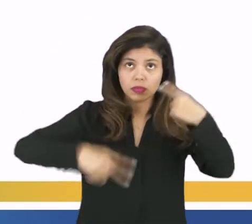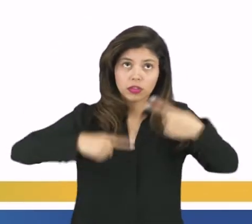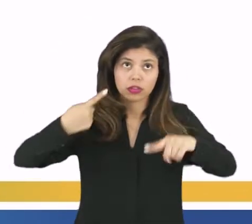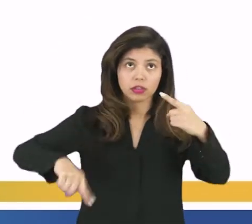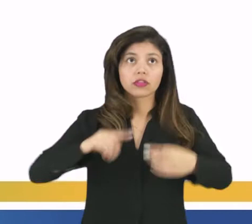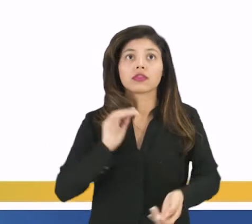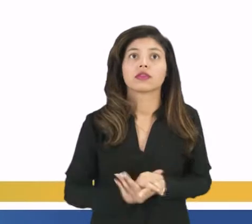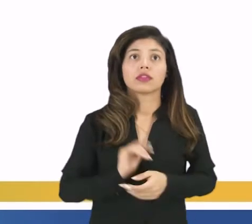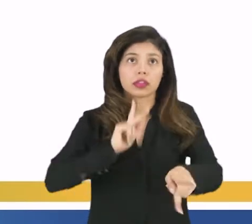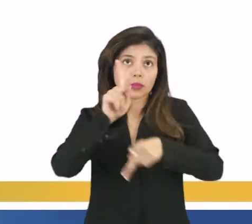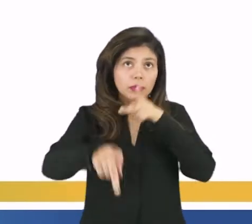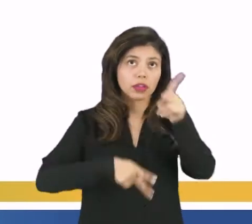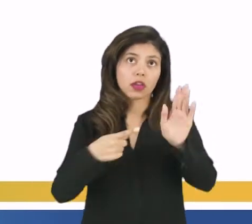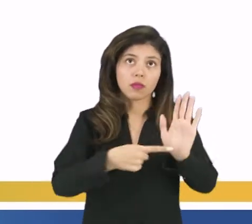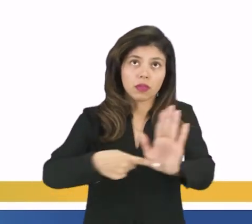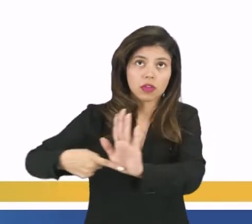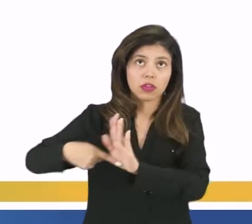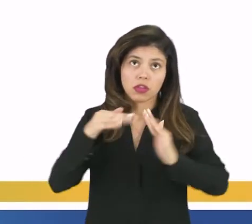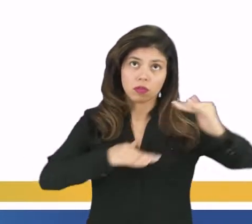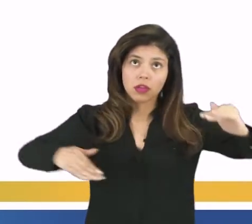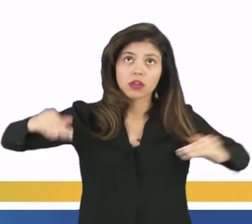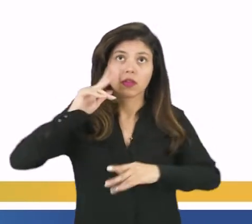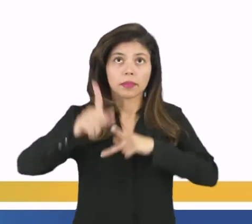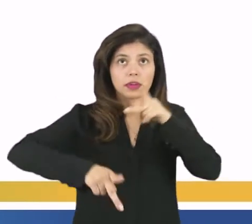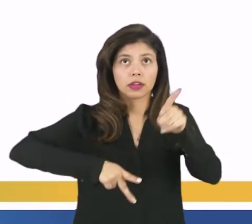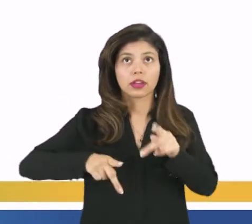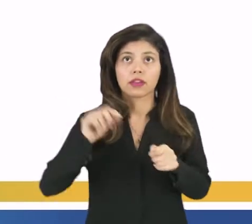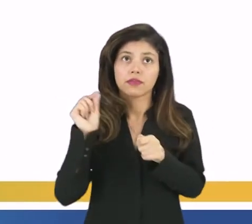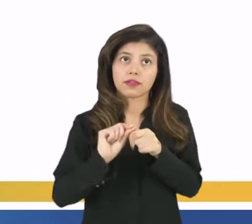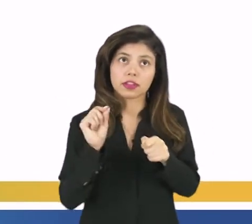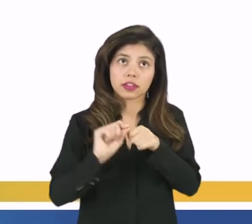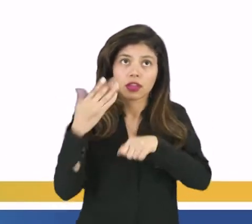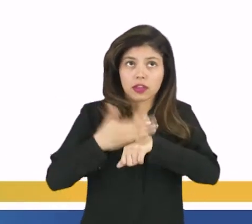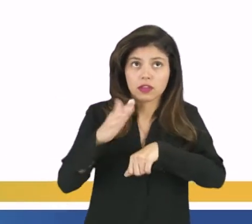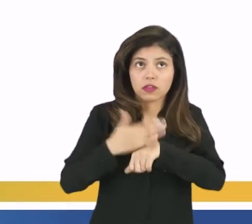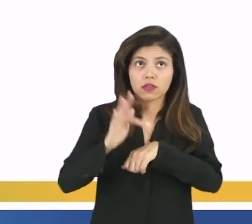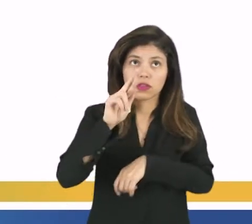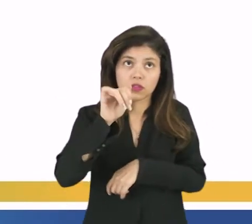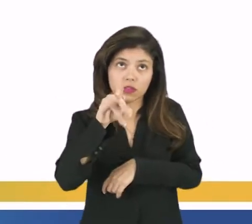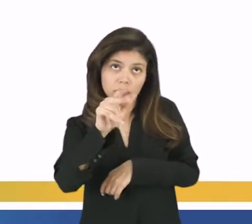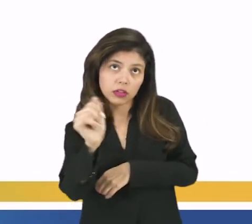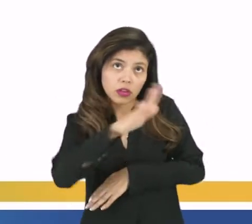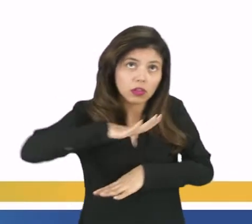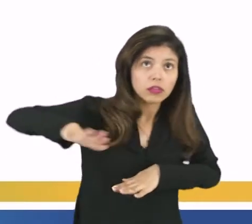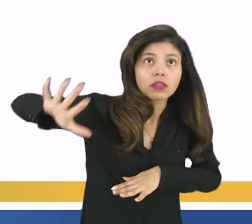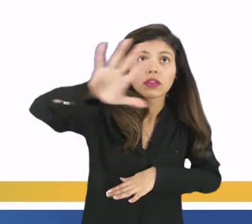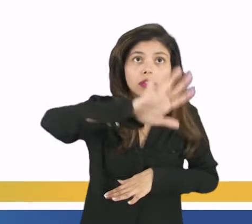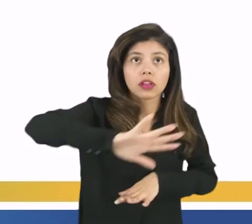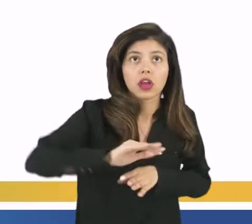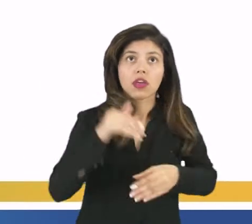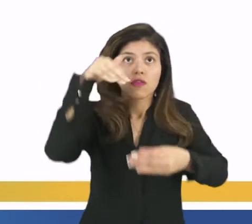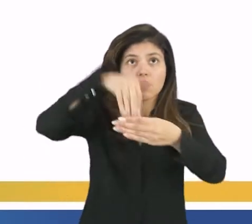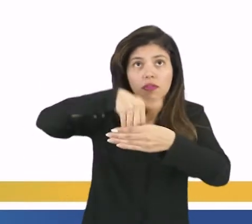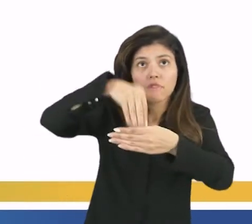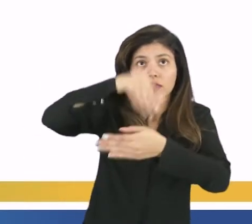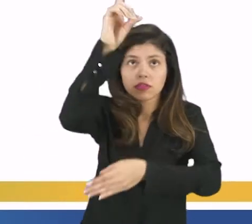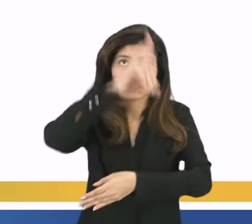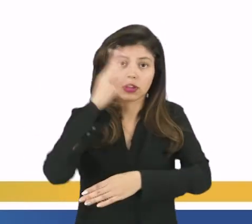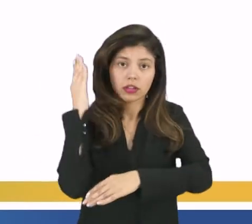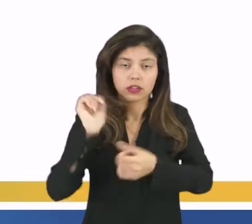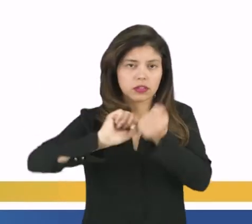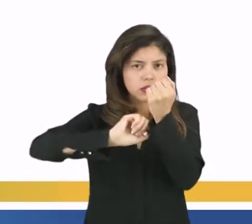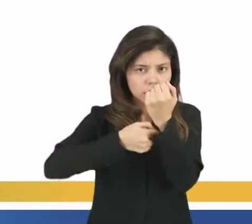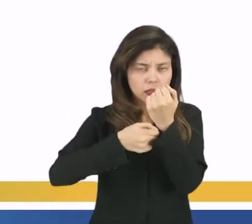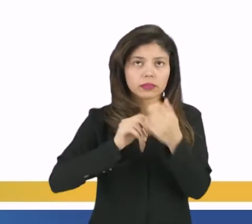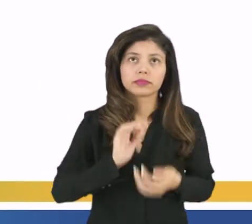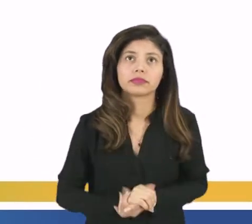da população, destaca que a soberania popular será exercida pelo sufragio universal e pelo voto direto e